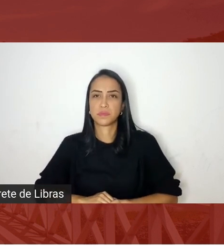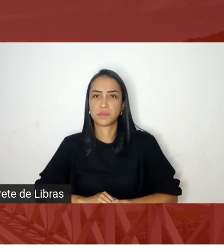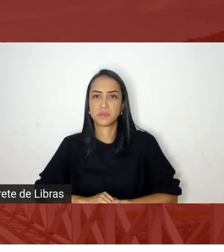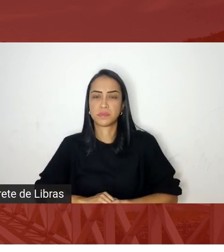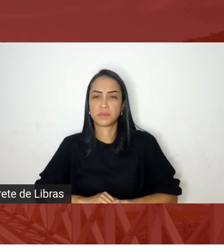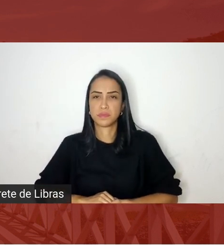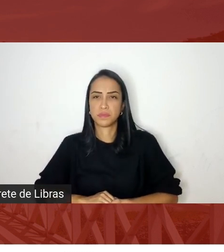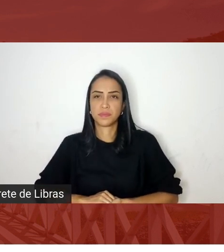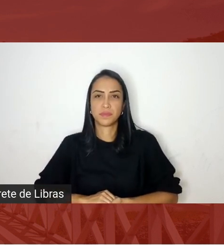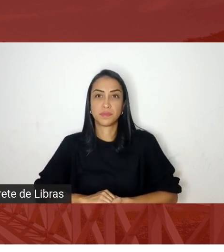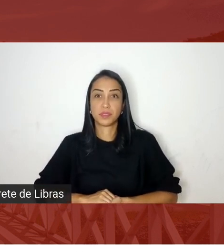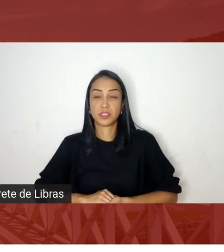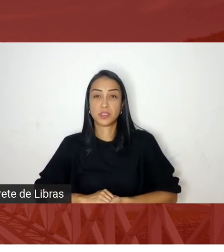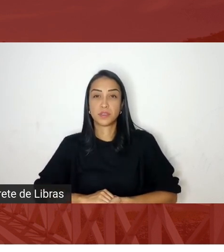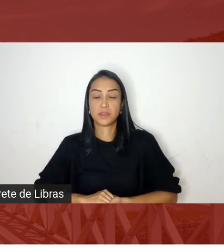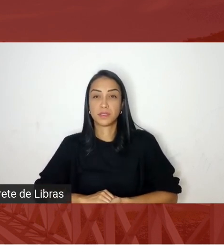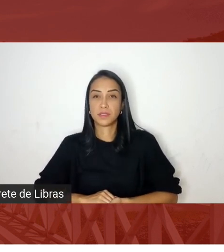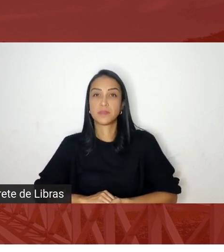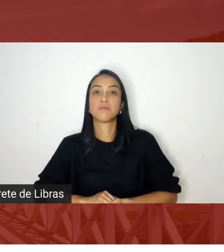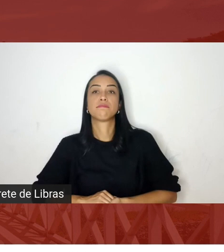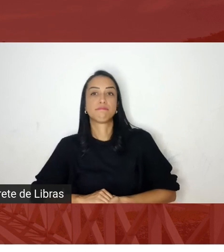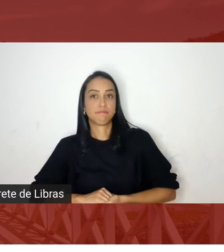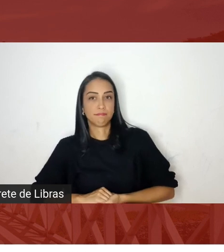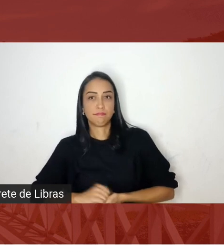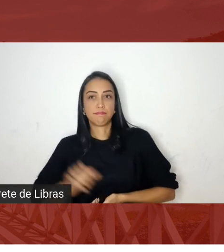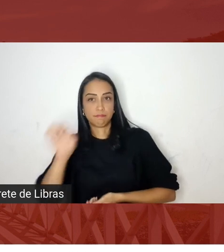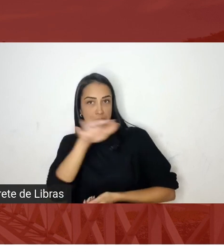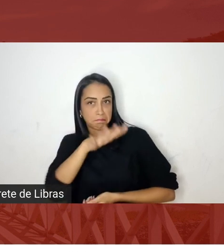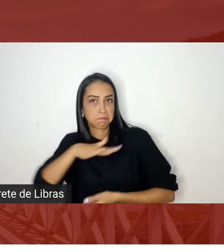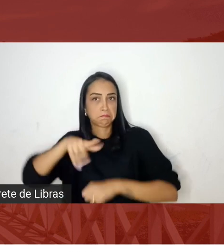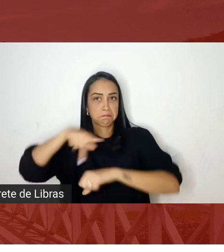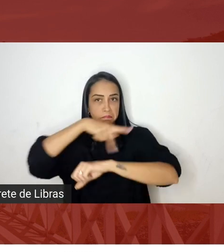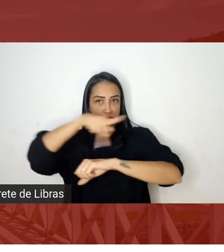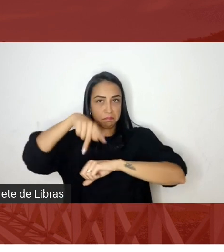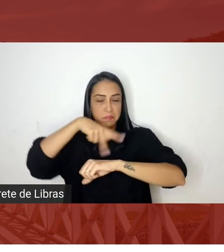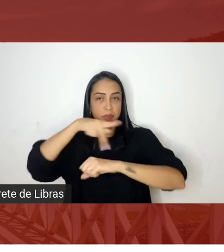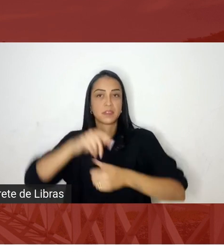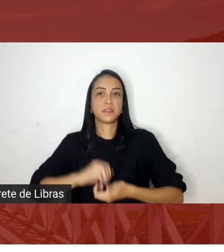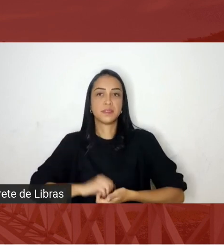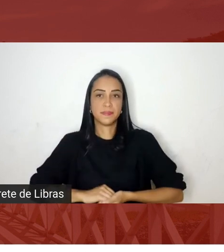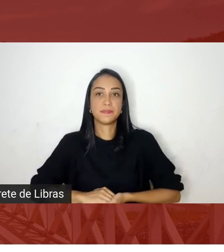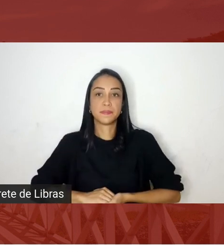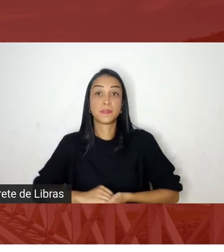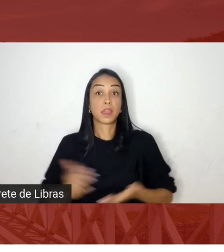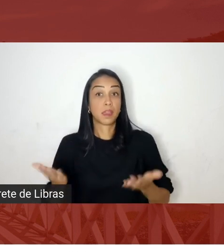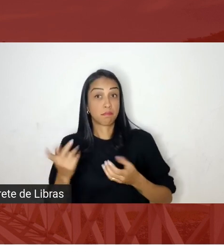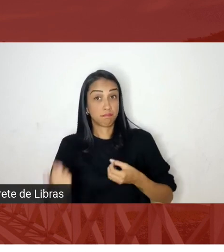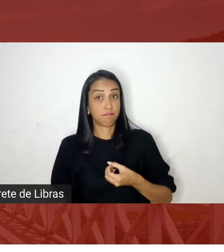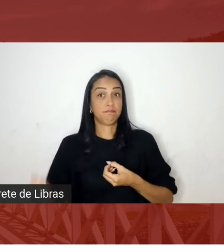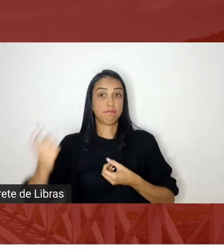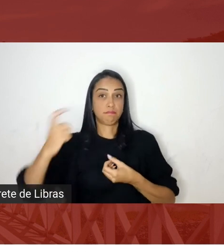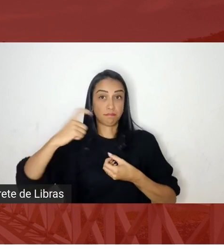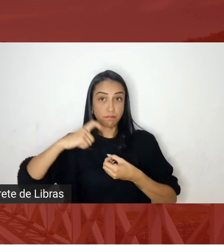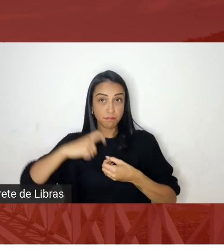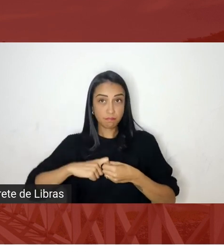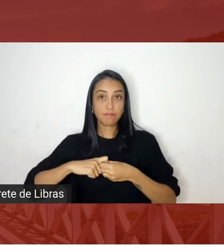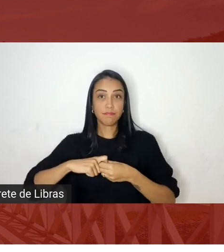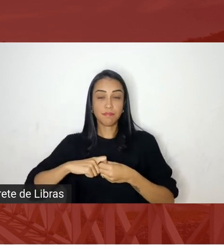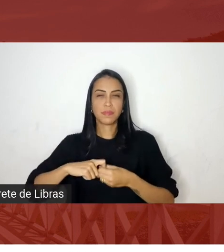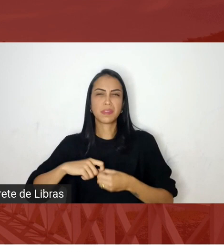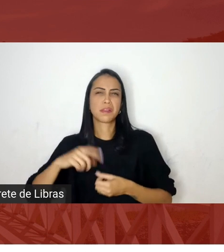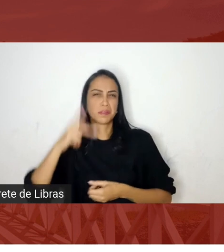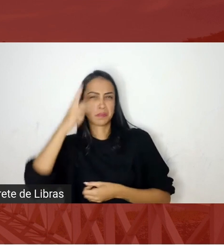nas cidades do país essa retomada do ideário nazifascista ela vem